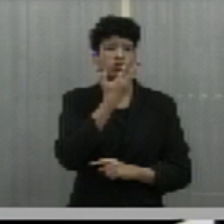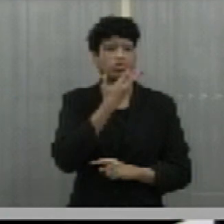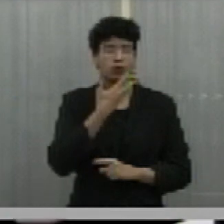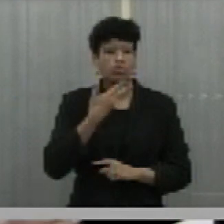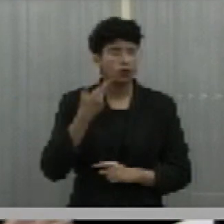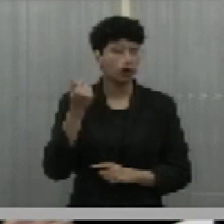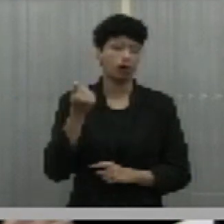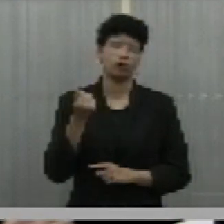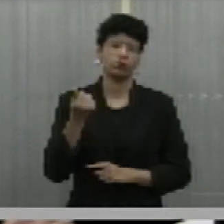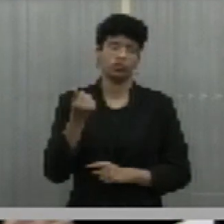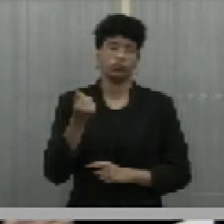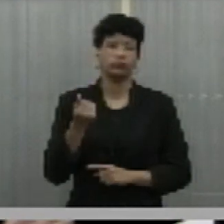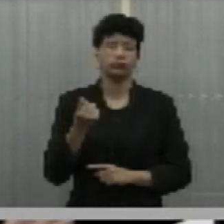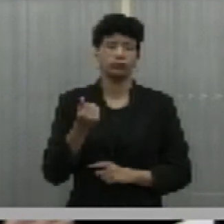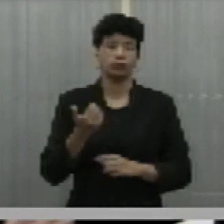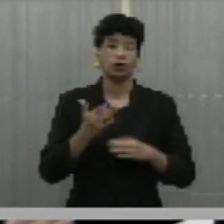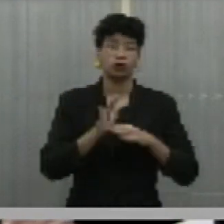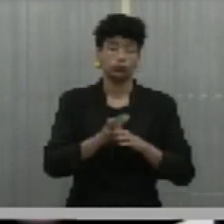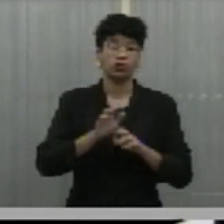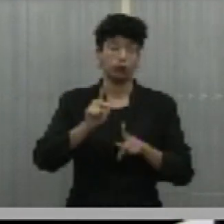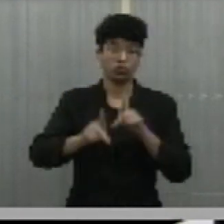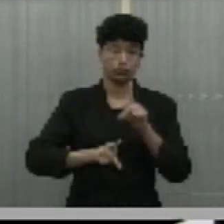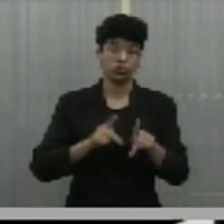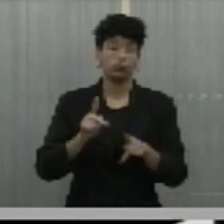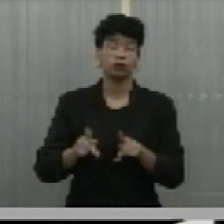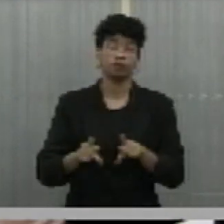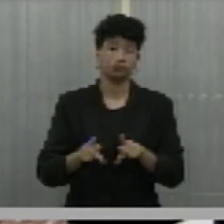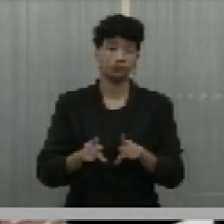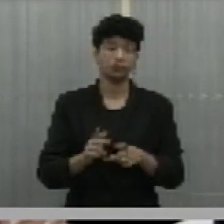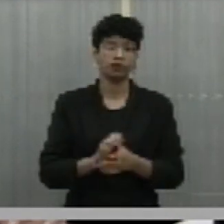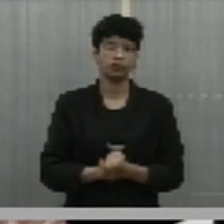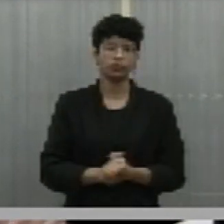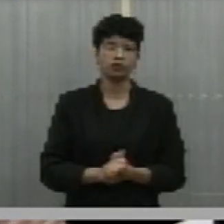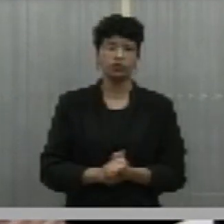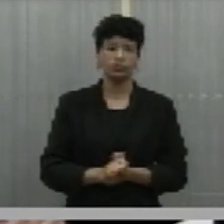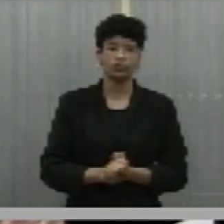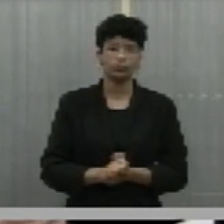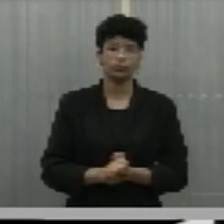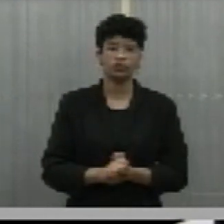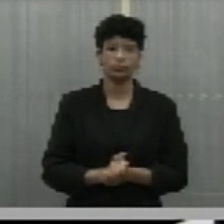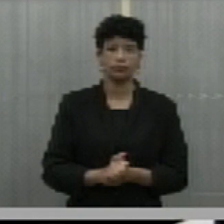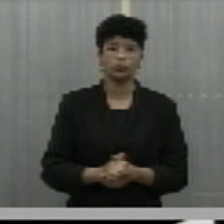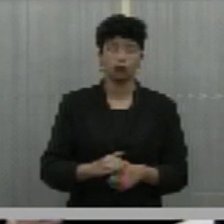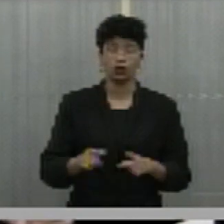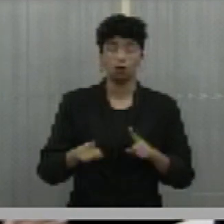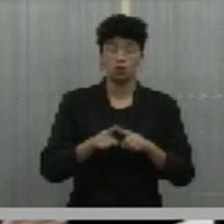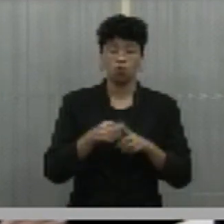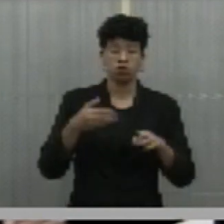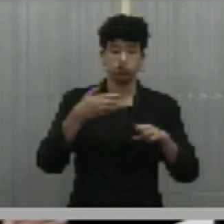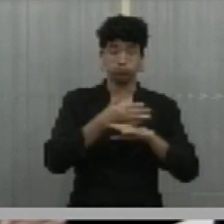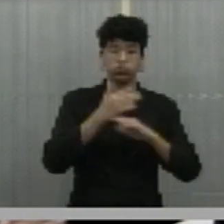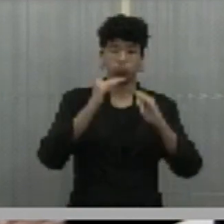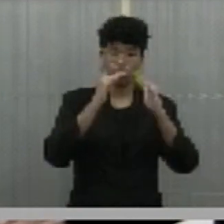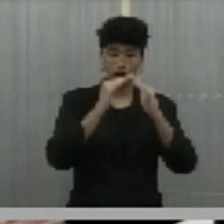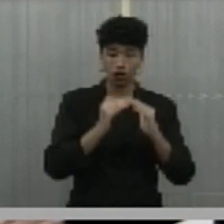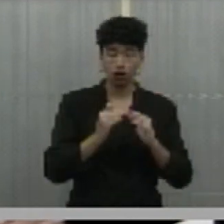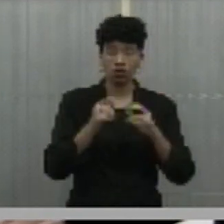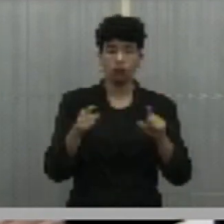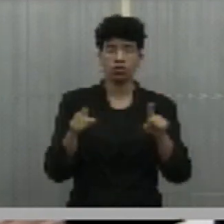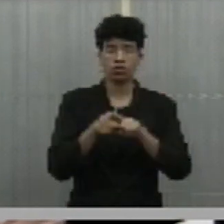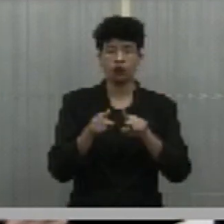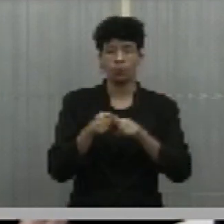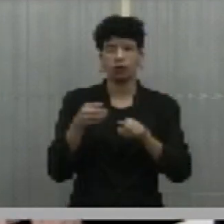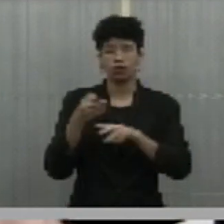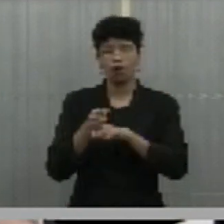inoperantes em atender a população, tanto às atividades domiciliares quanto às atividades